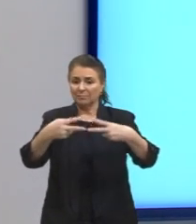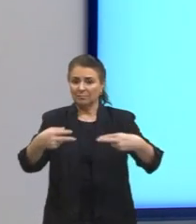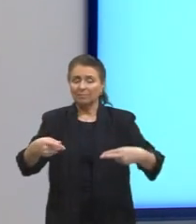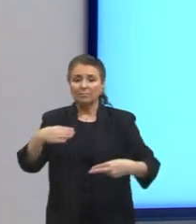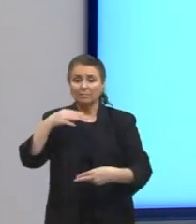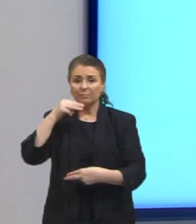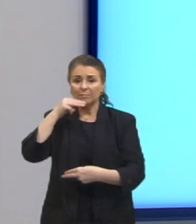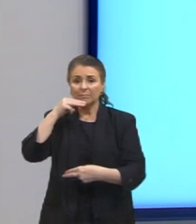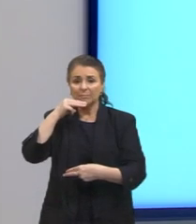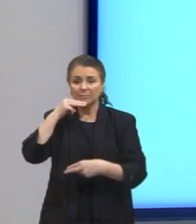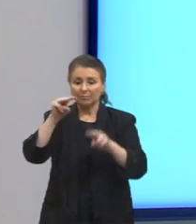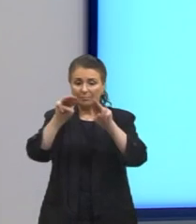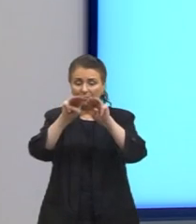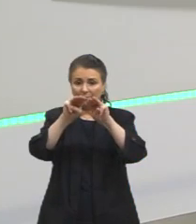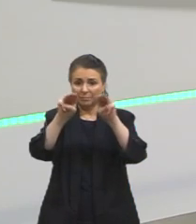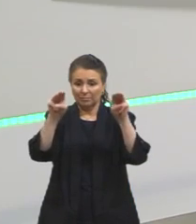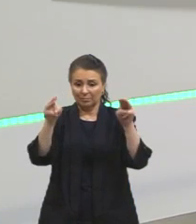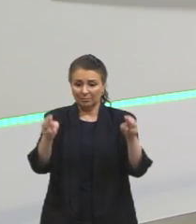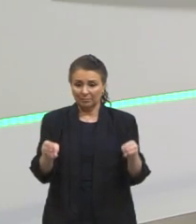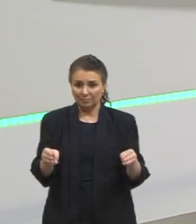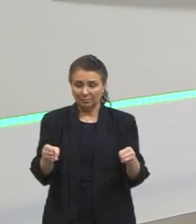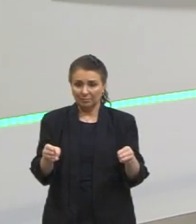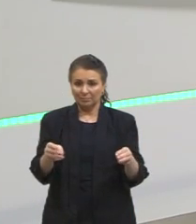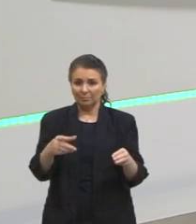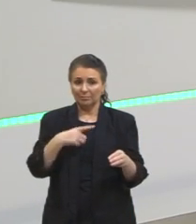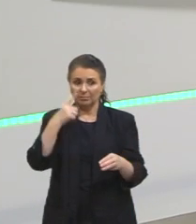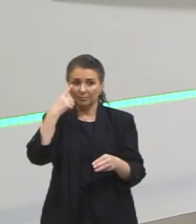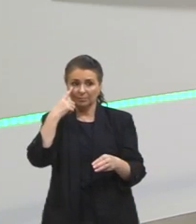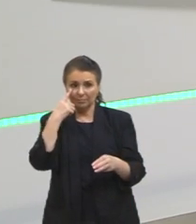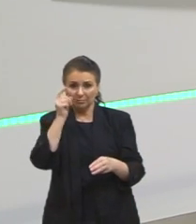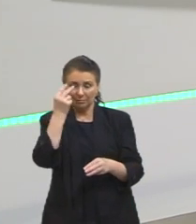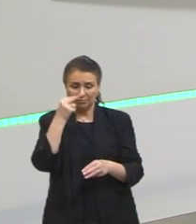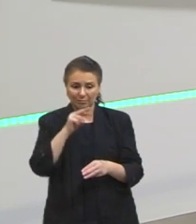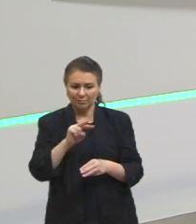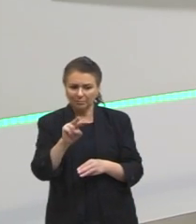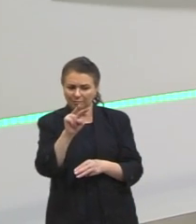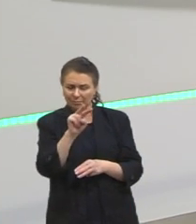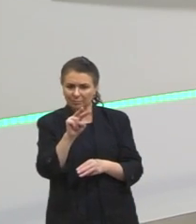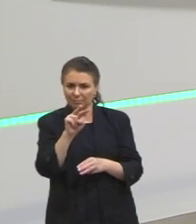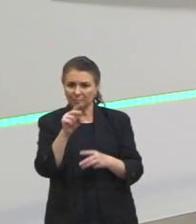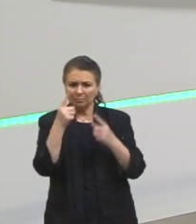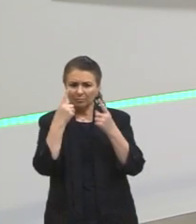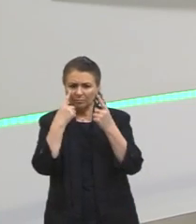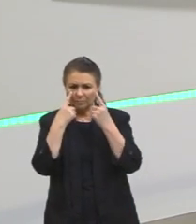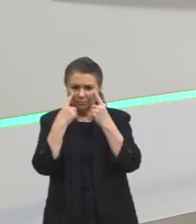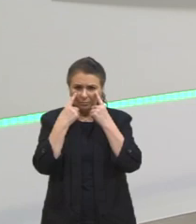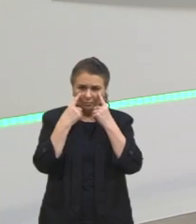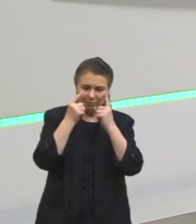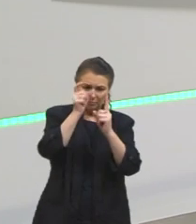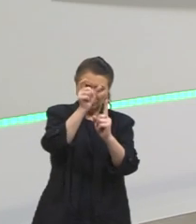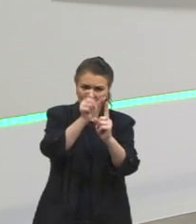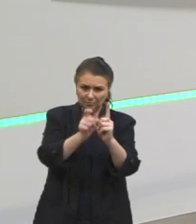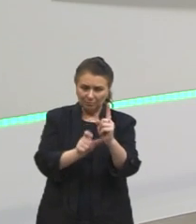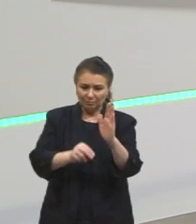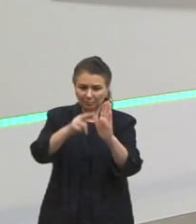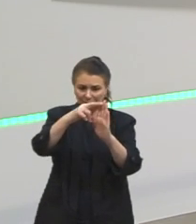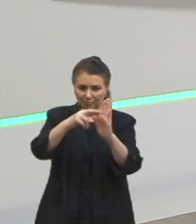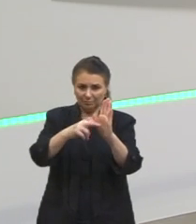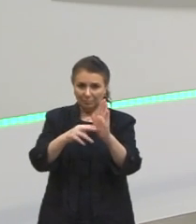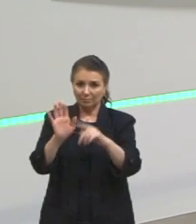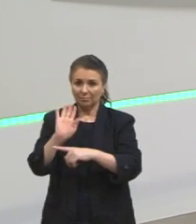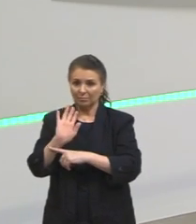pergunta ali. Considerando-se o olhar dos personagens, esse trecho do roteiro de um filme permite